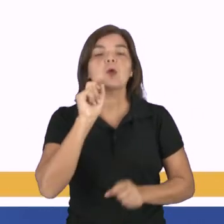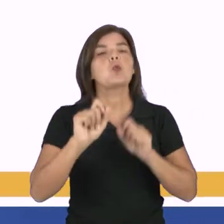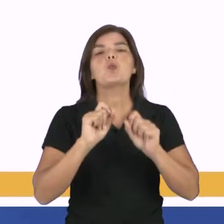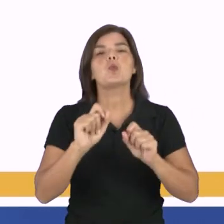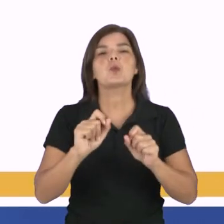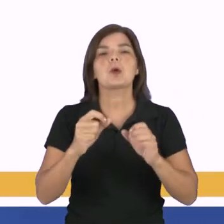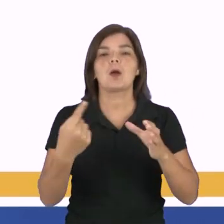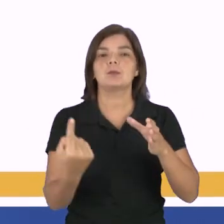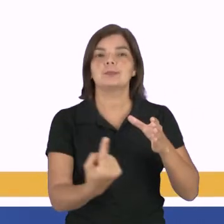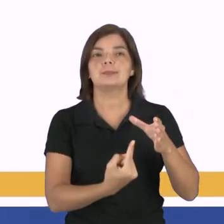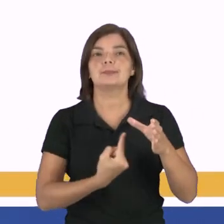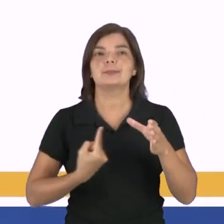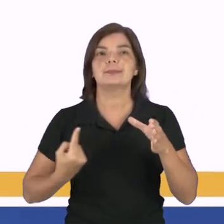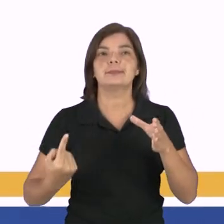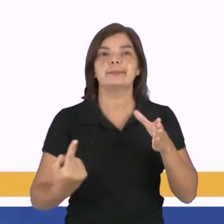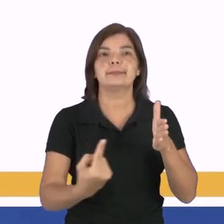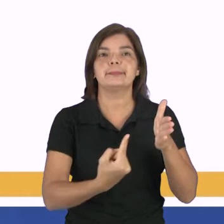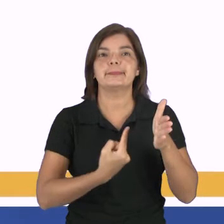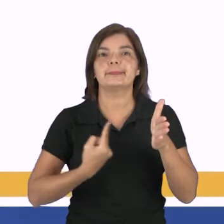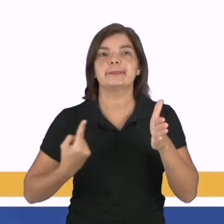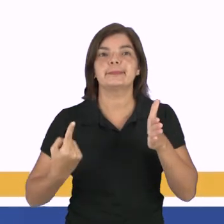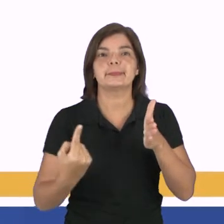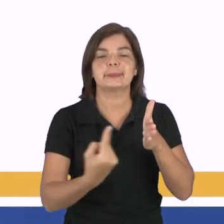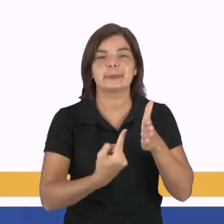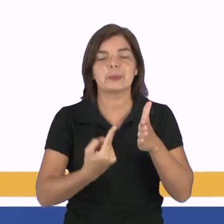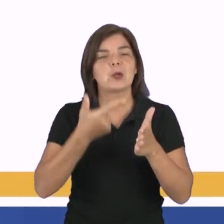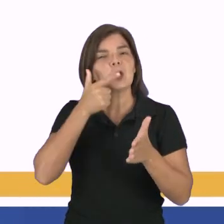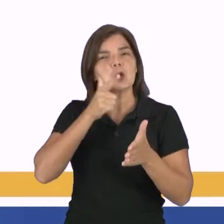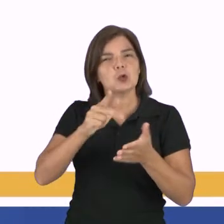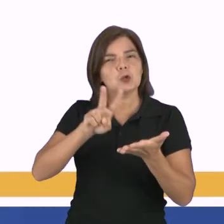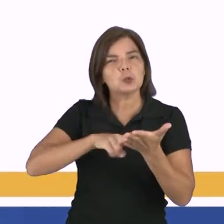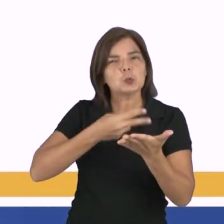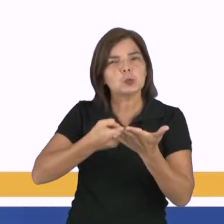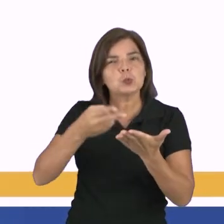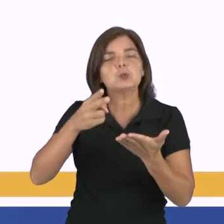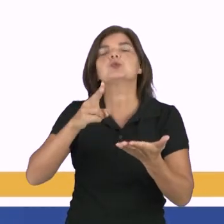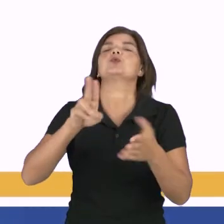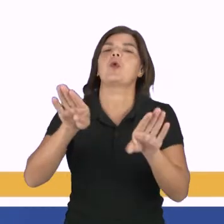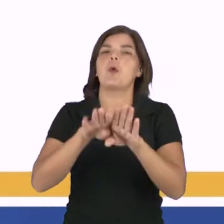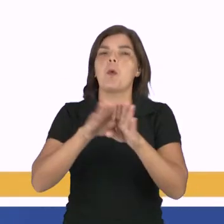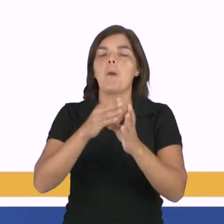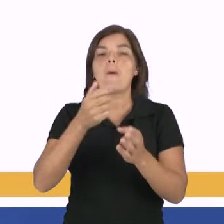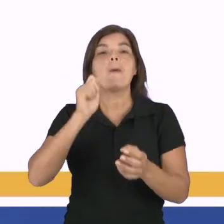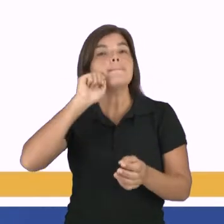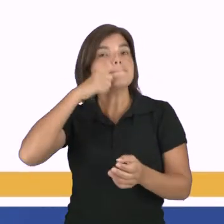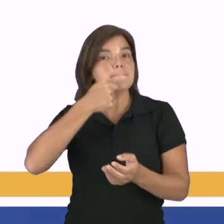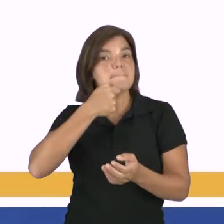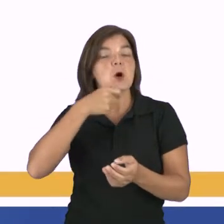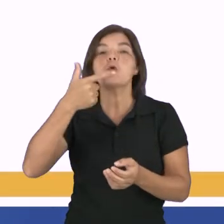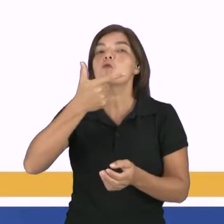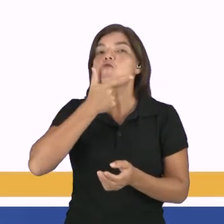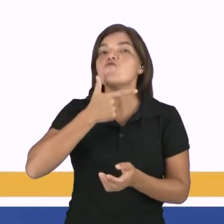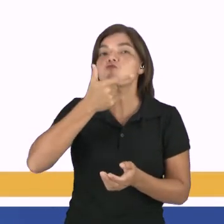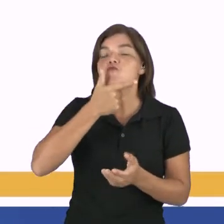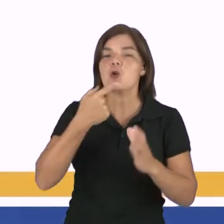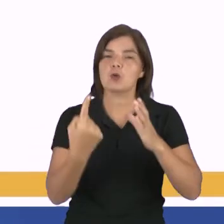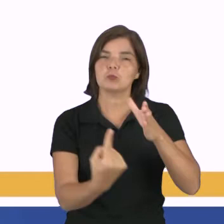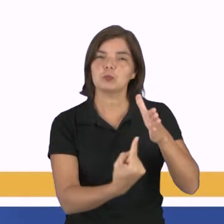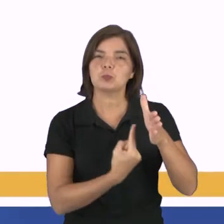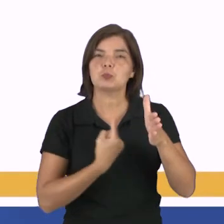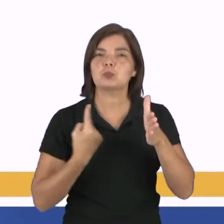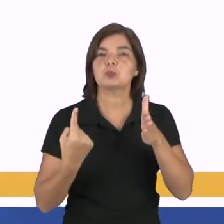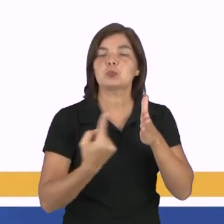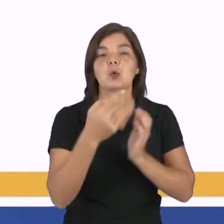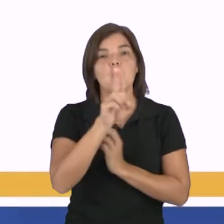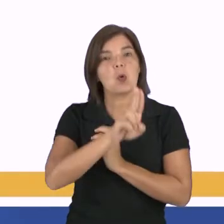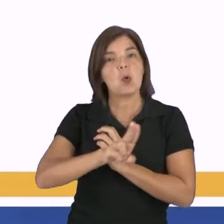é o forno de micro-ondas. Quem costuma esquentar chocolatado ou pão com queijo no micro-ondas, pode não imaginar, mas